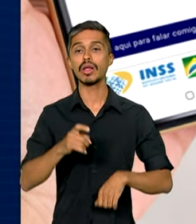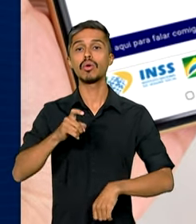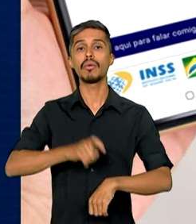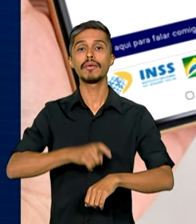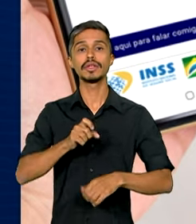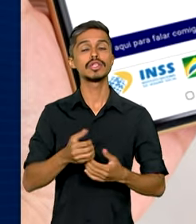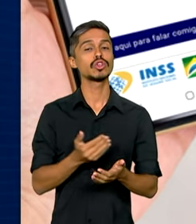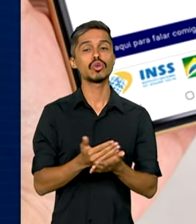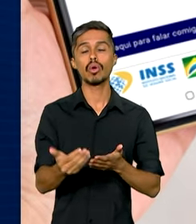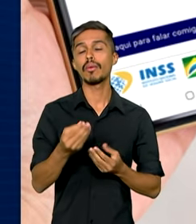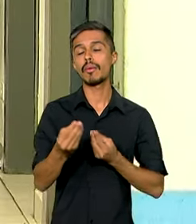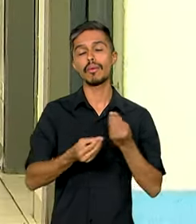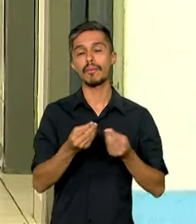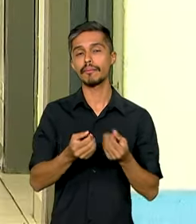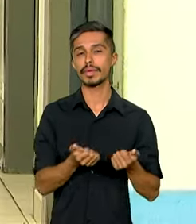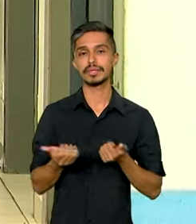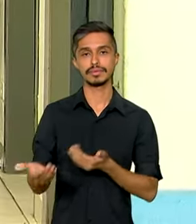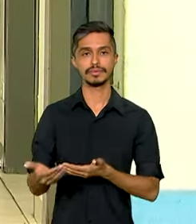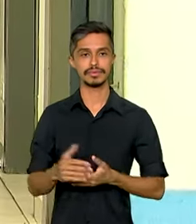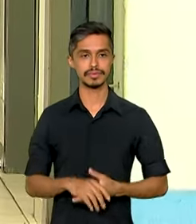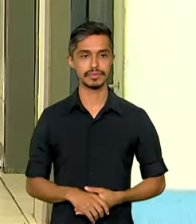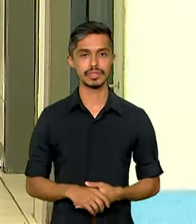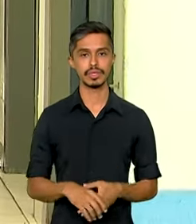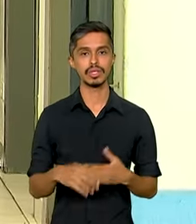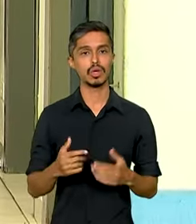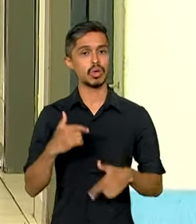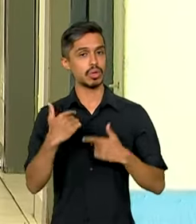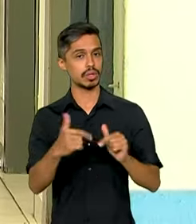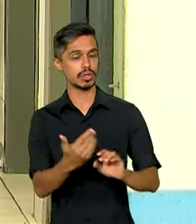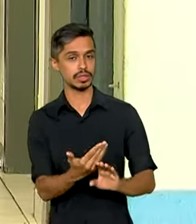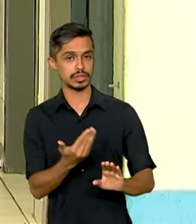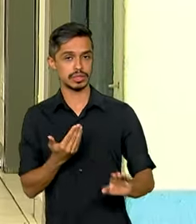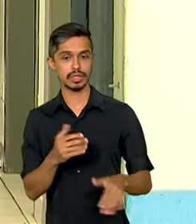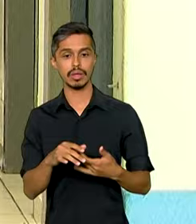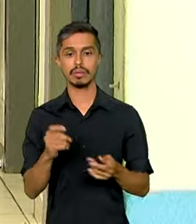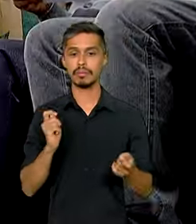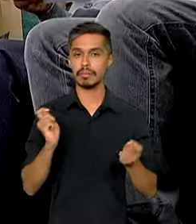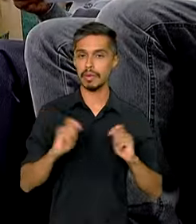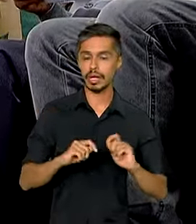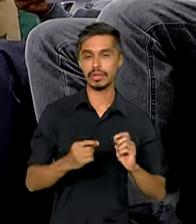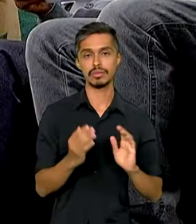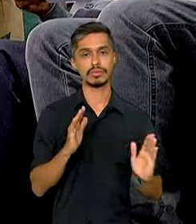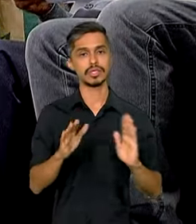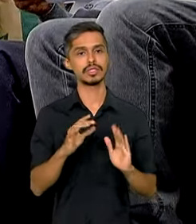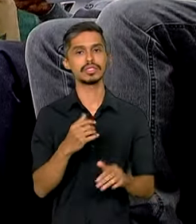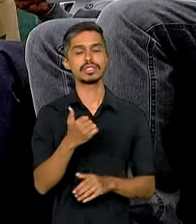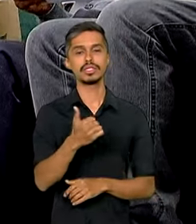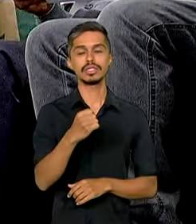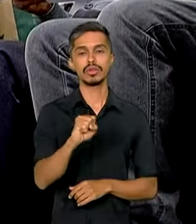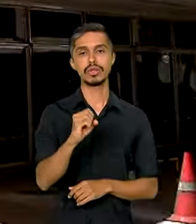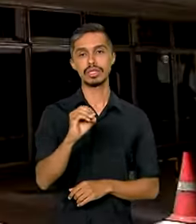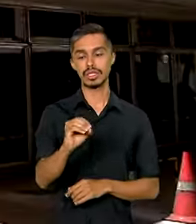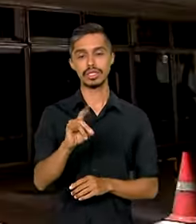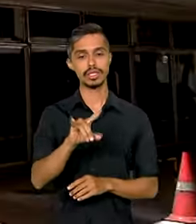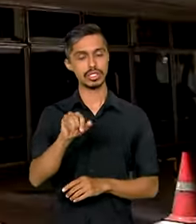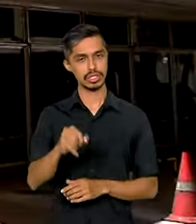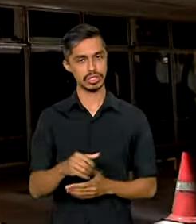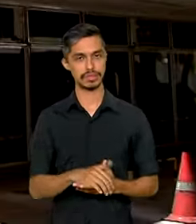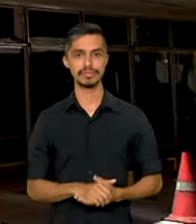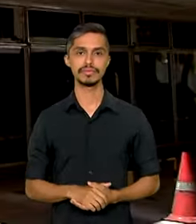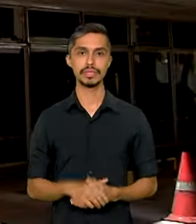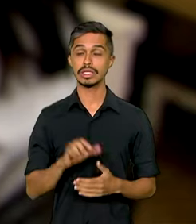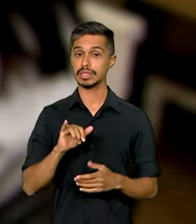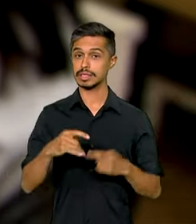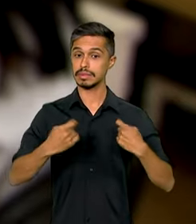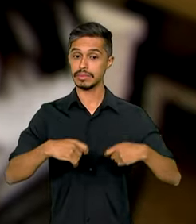como começa a receber. O afastamento do trabalho poderá ser por um período de 180 dias. Se for